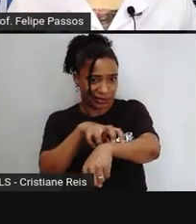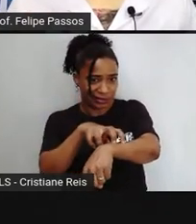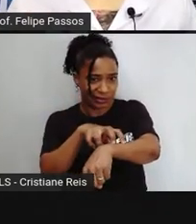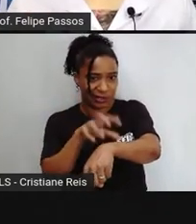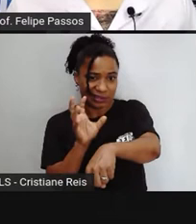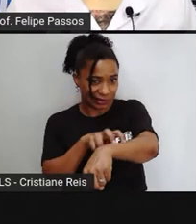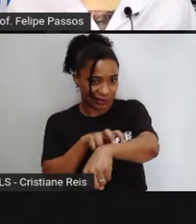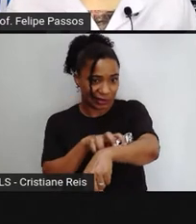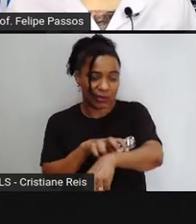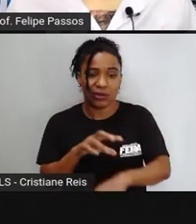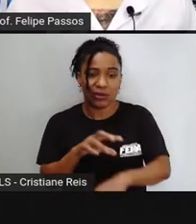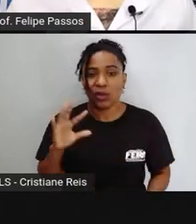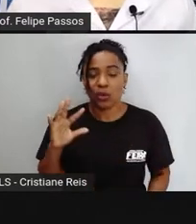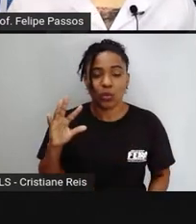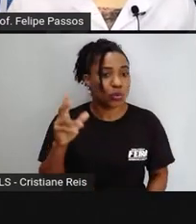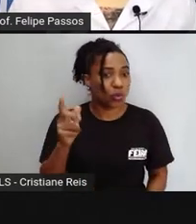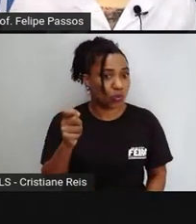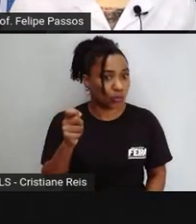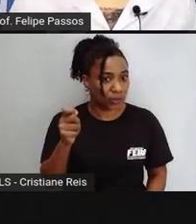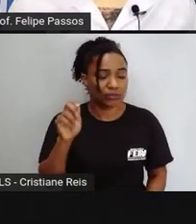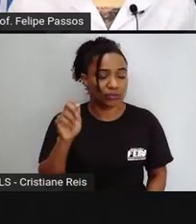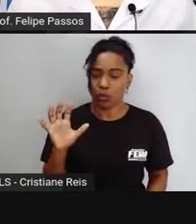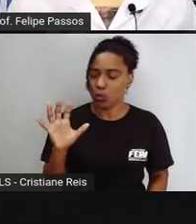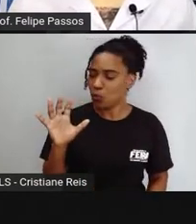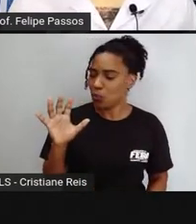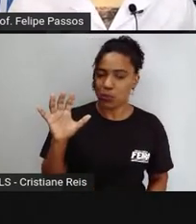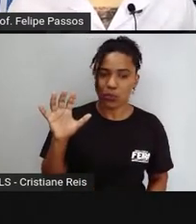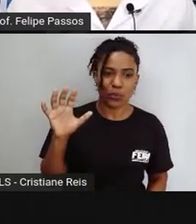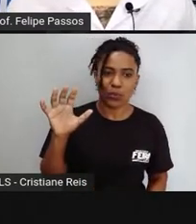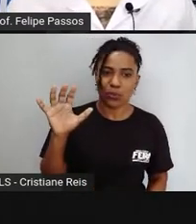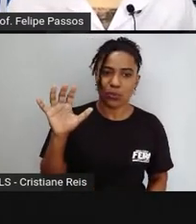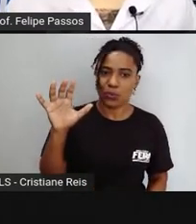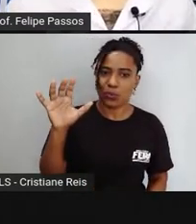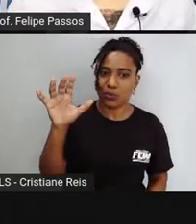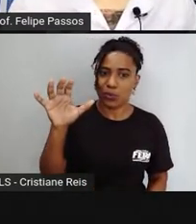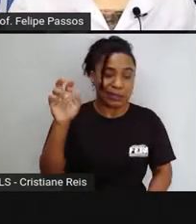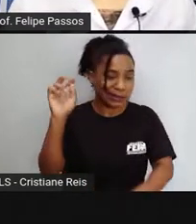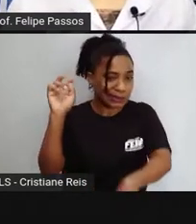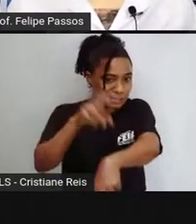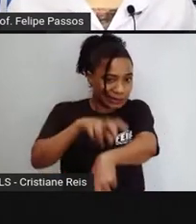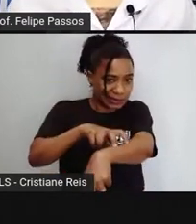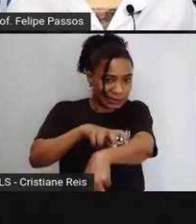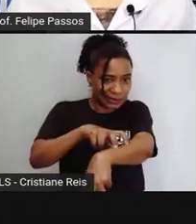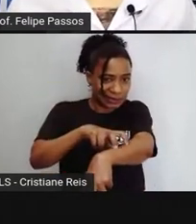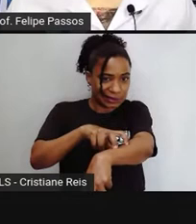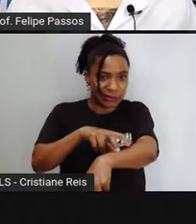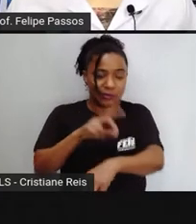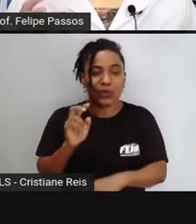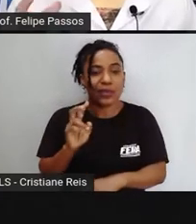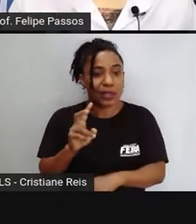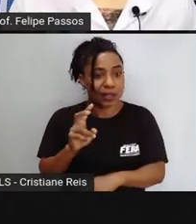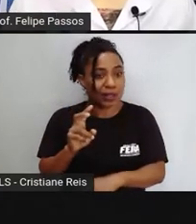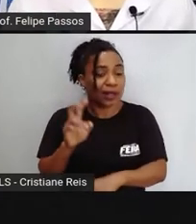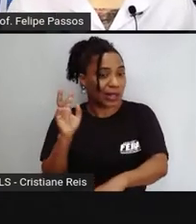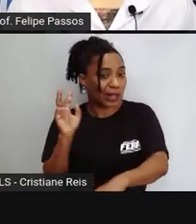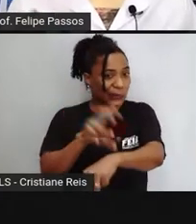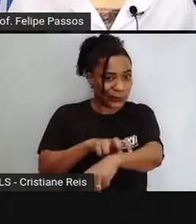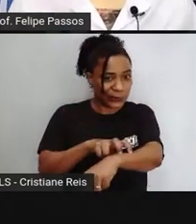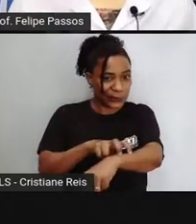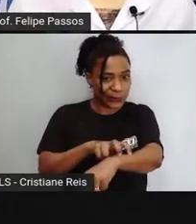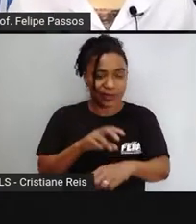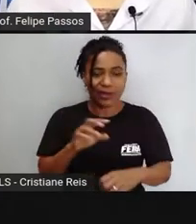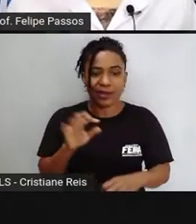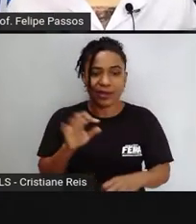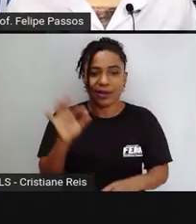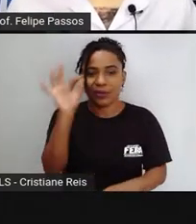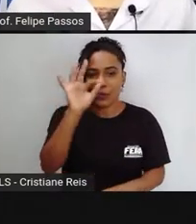porque elas são animais predadores. Elas vão usar essa peçonha para paralisar uma presa, para paralisar uma mosca, uma